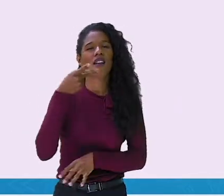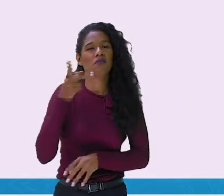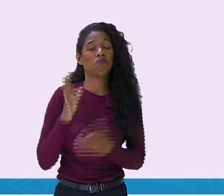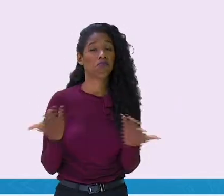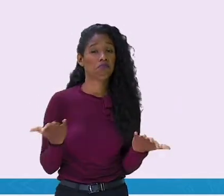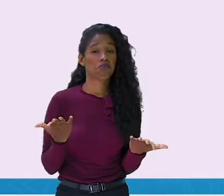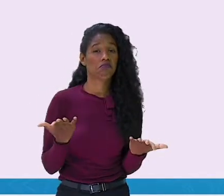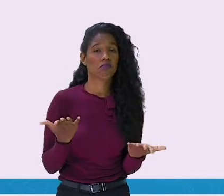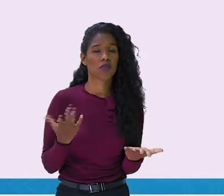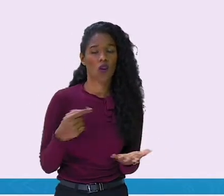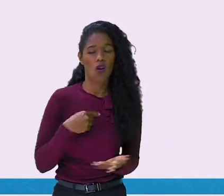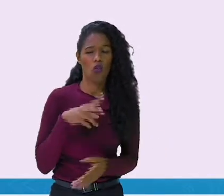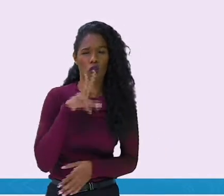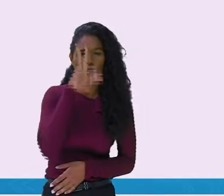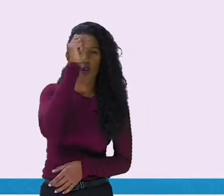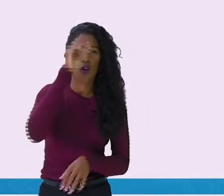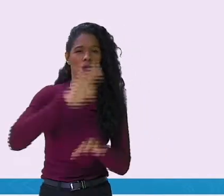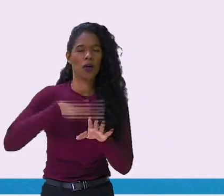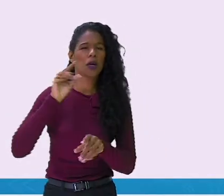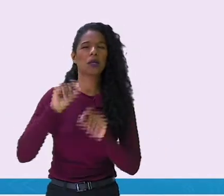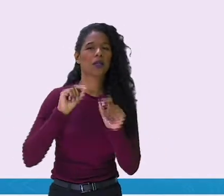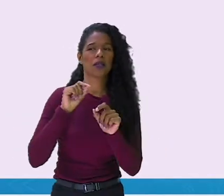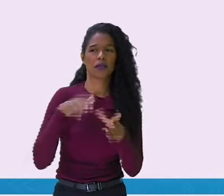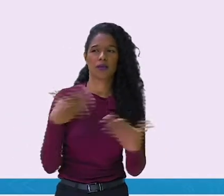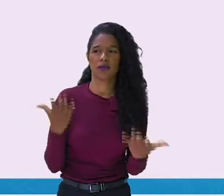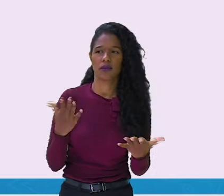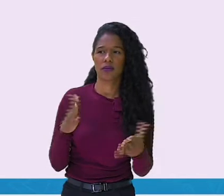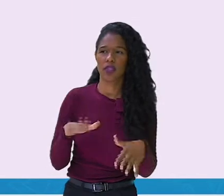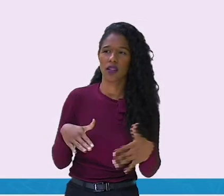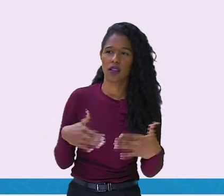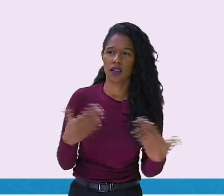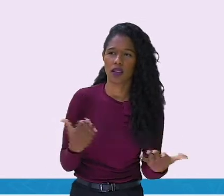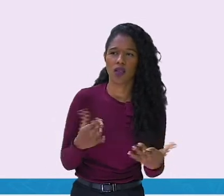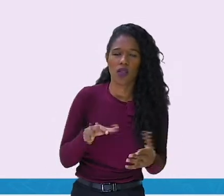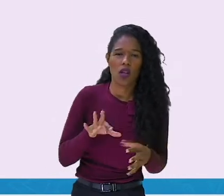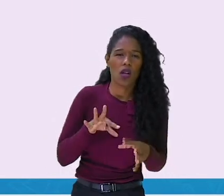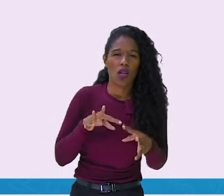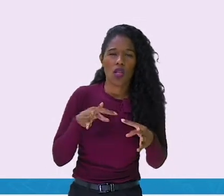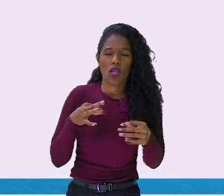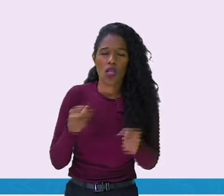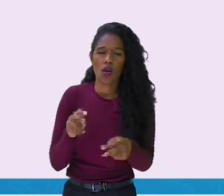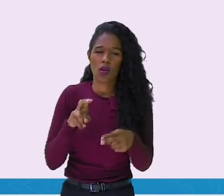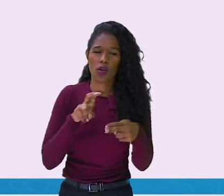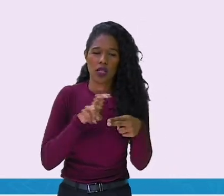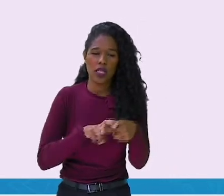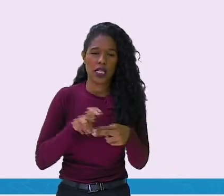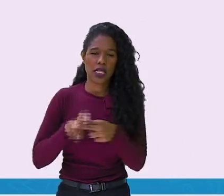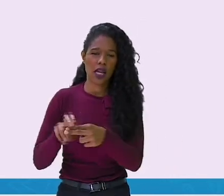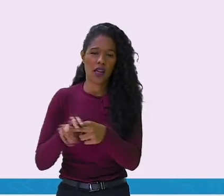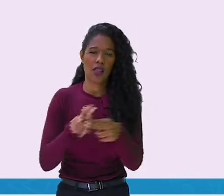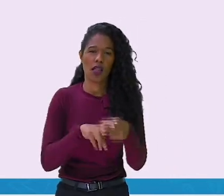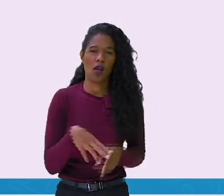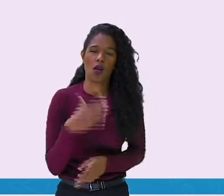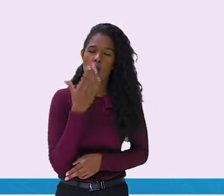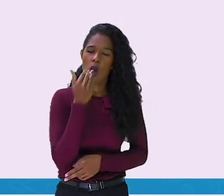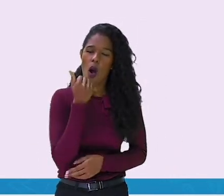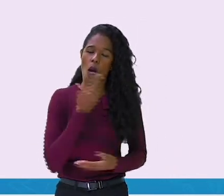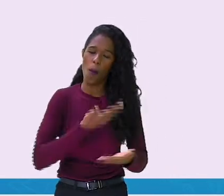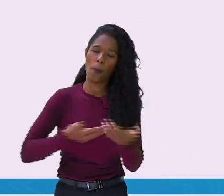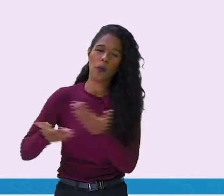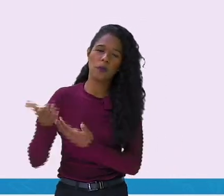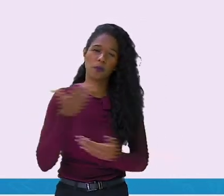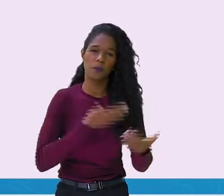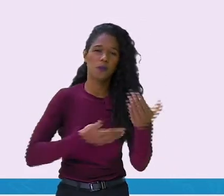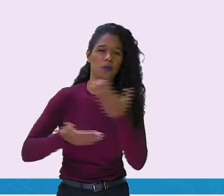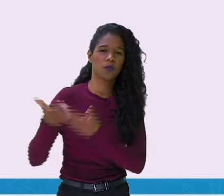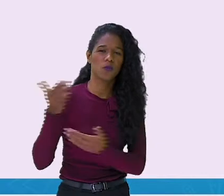vocês acham que disse? Então, todos sentaram e juntos comeram o rabanete. Que era